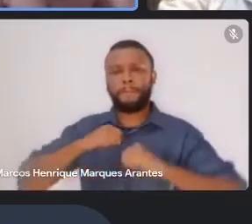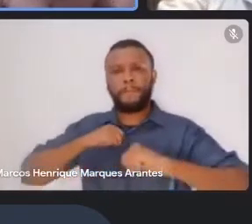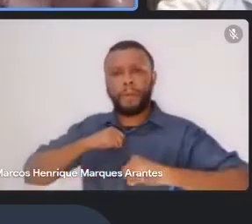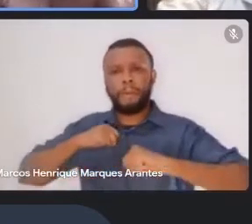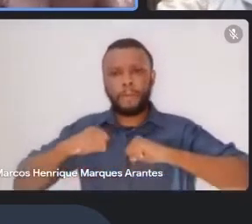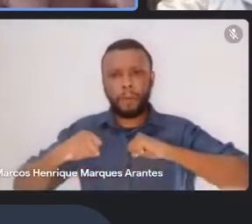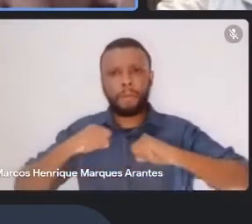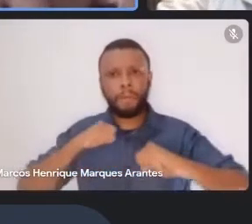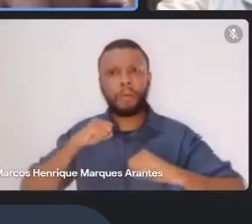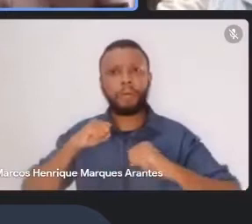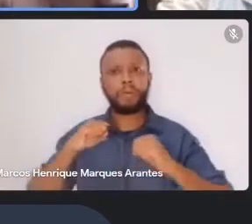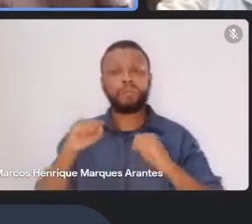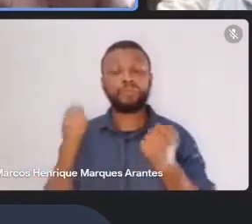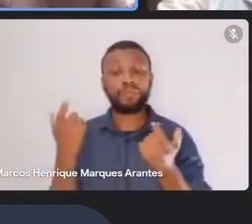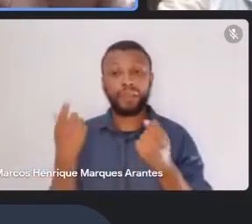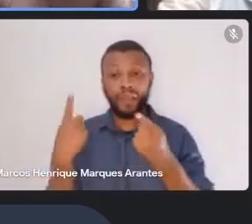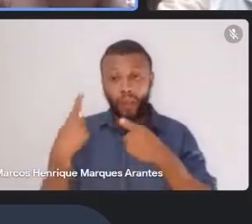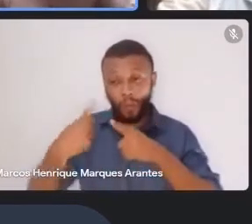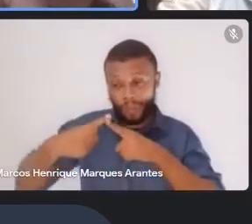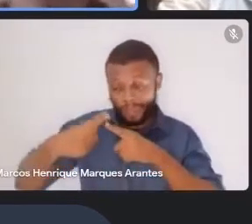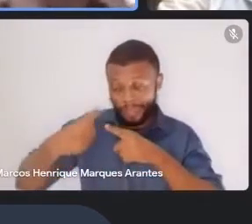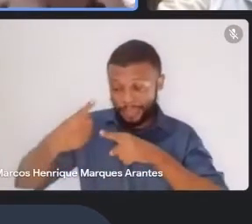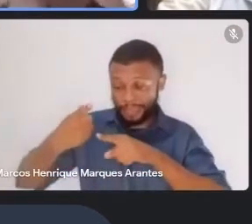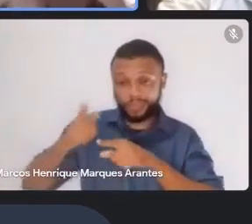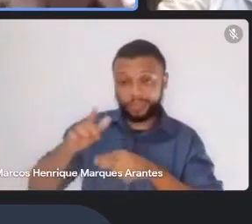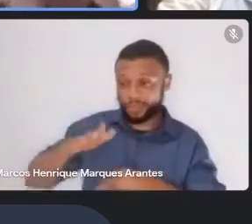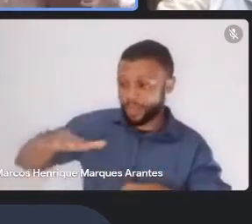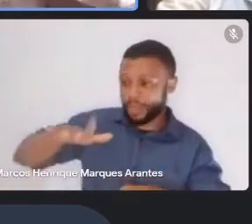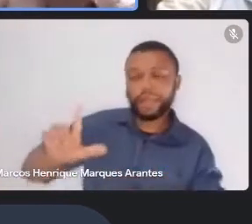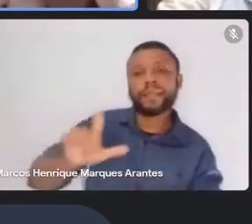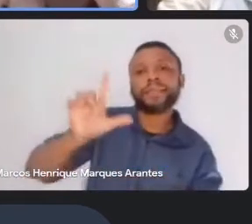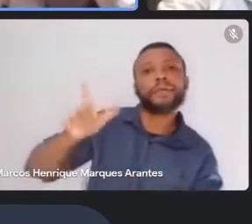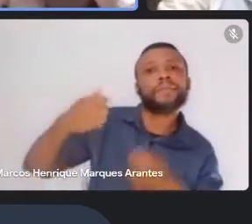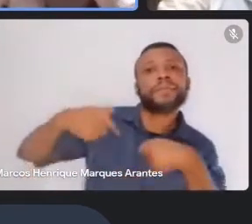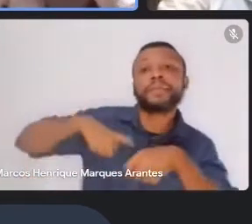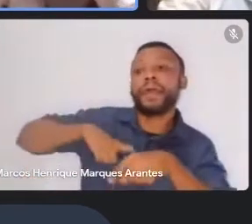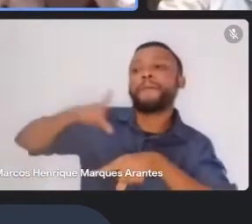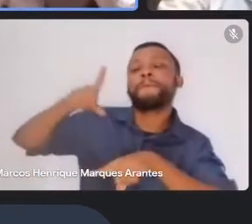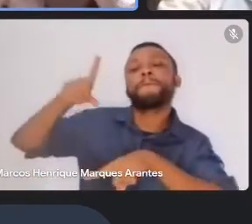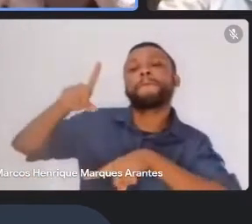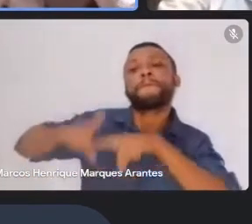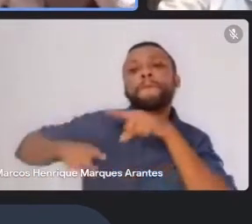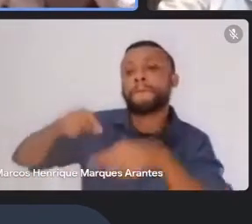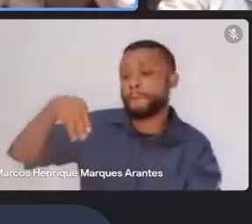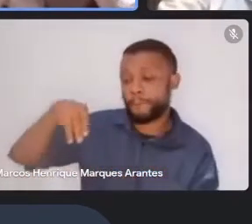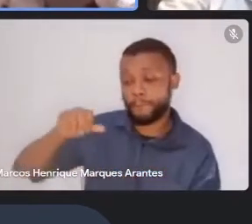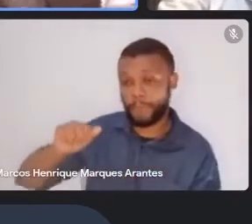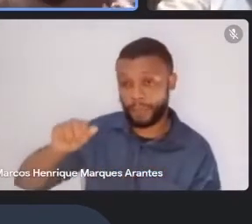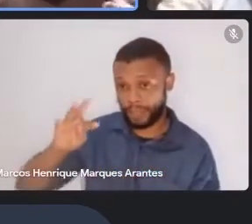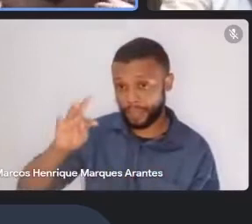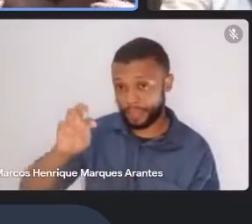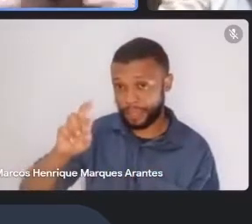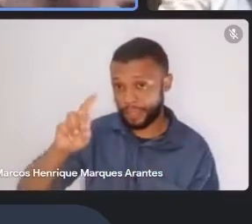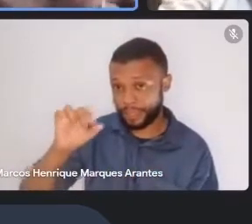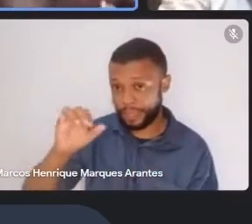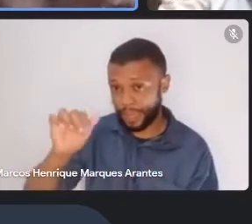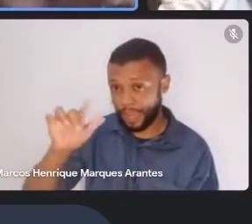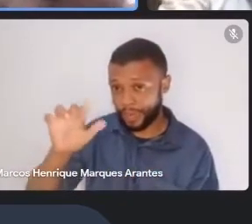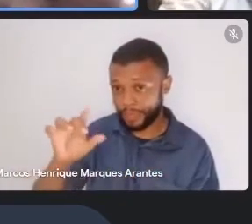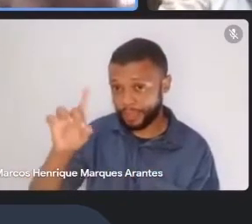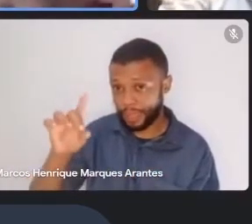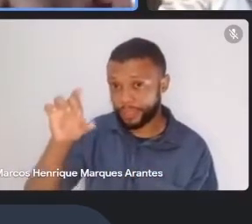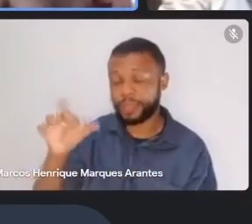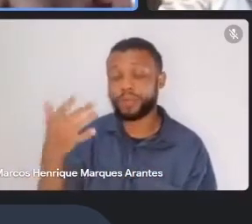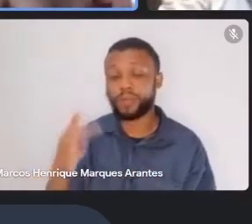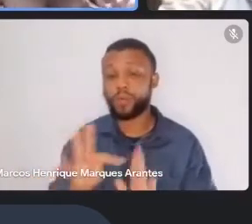literatura, a gente tem que ter materialidade, né? E o texto de Euclides é um texto especialmente feito